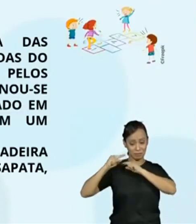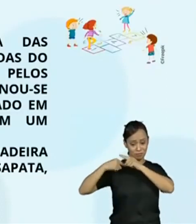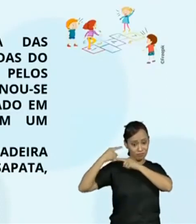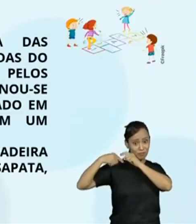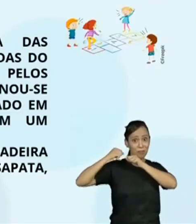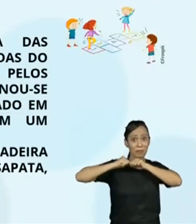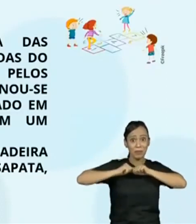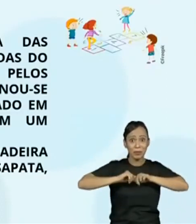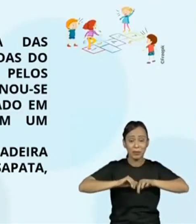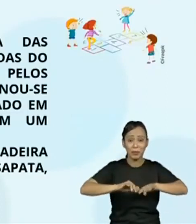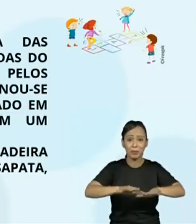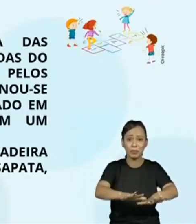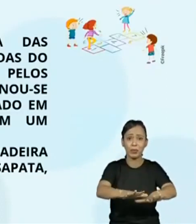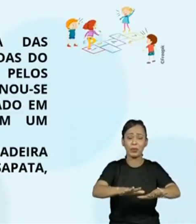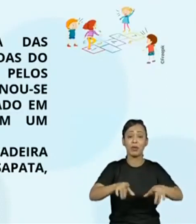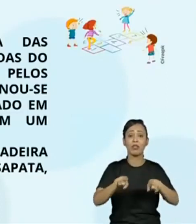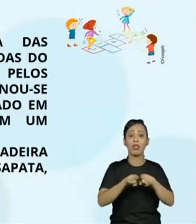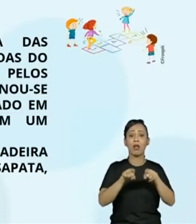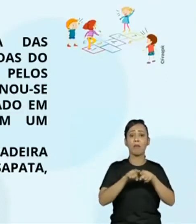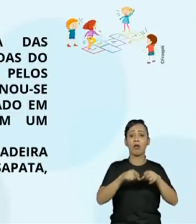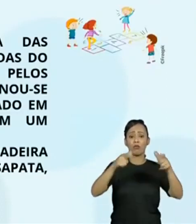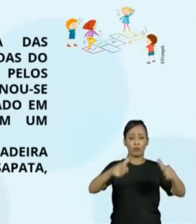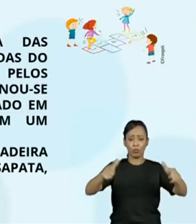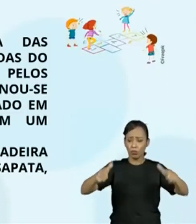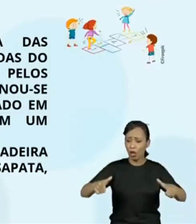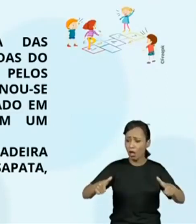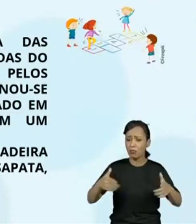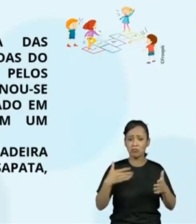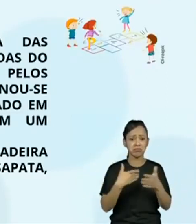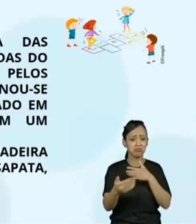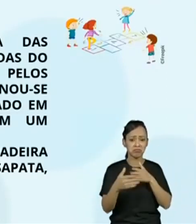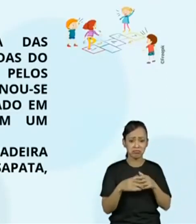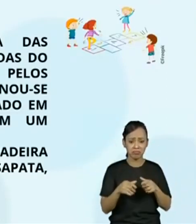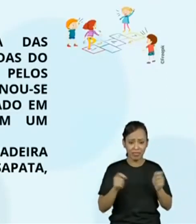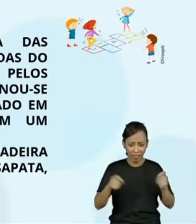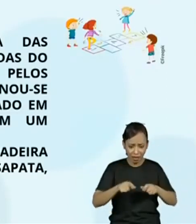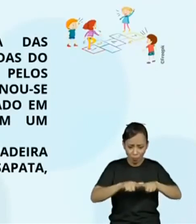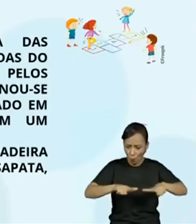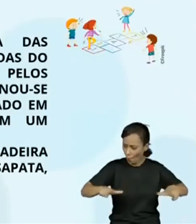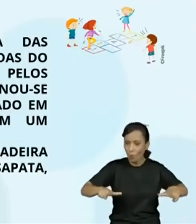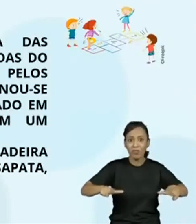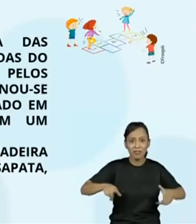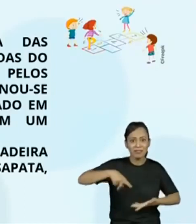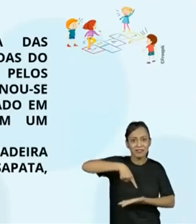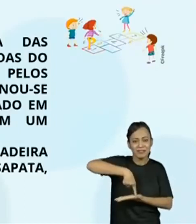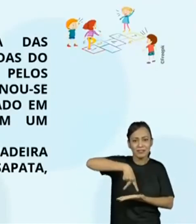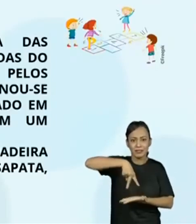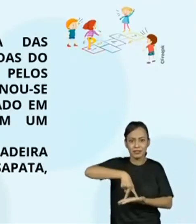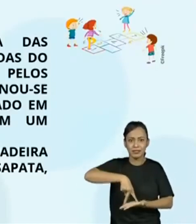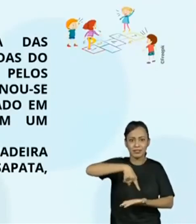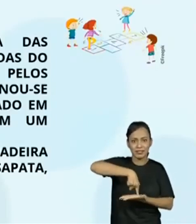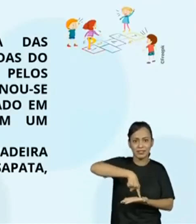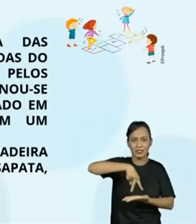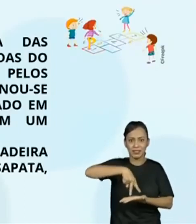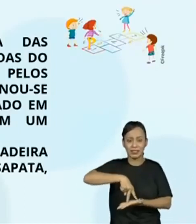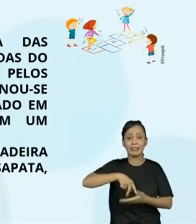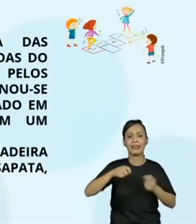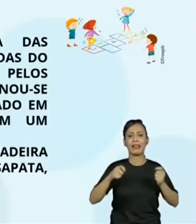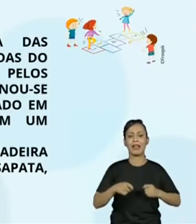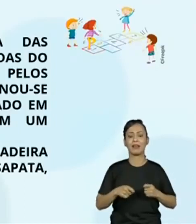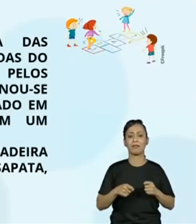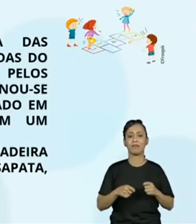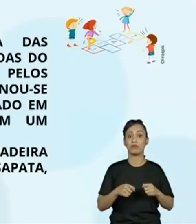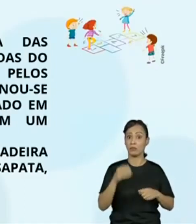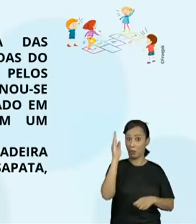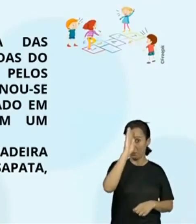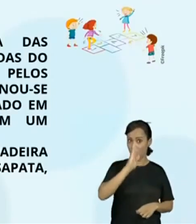jogado em praticamente qualquer lugar com um pouco de espaço livre. Em algumas regiões do Brasil, a